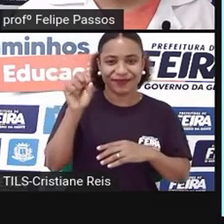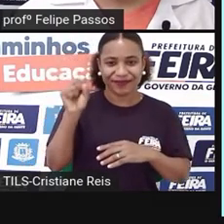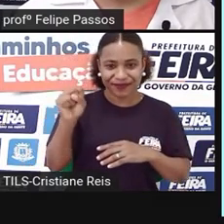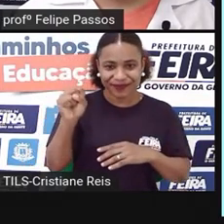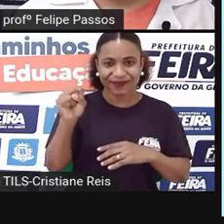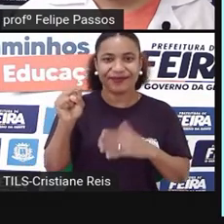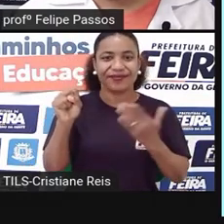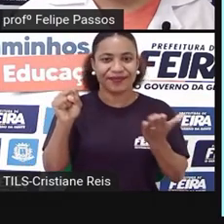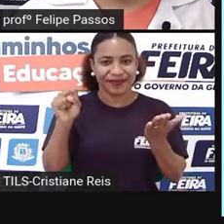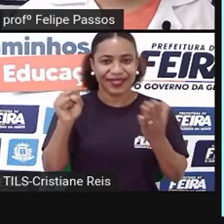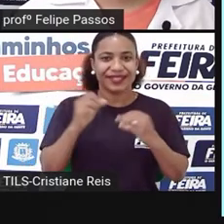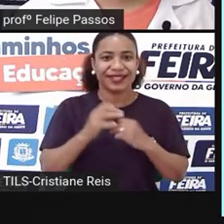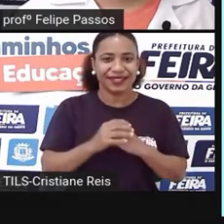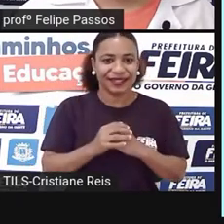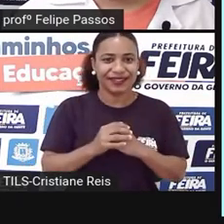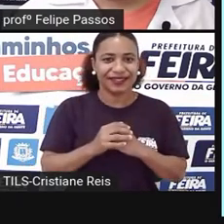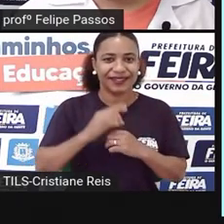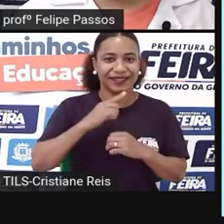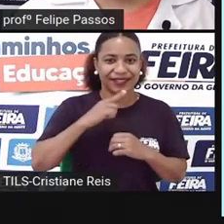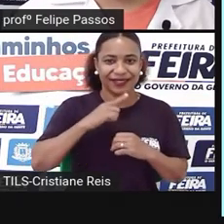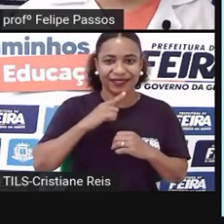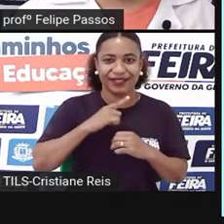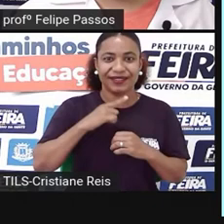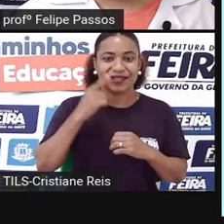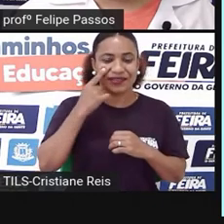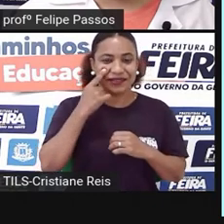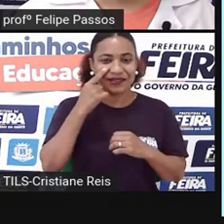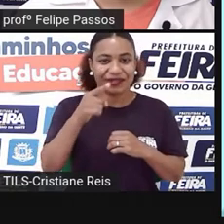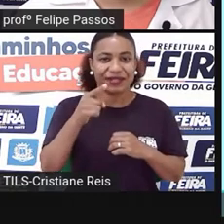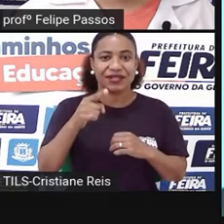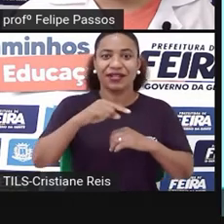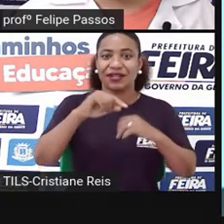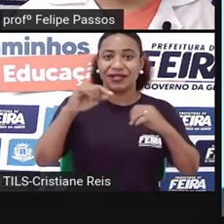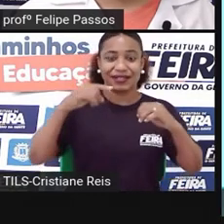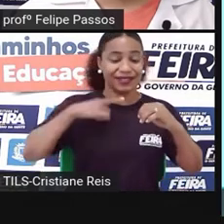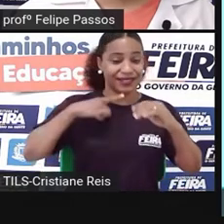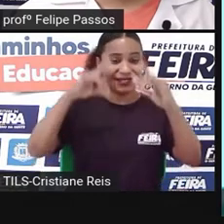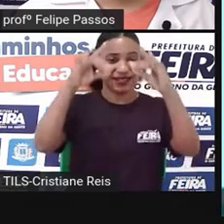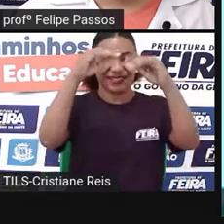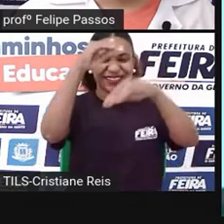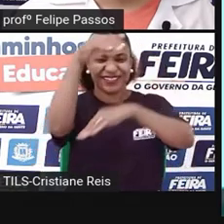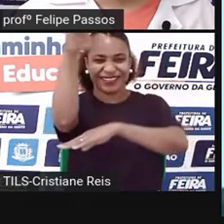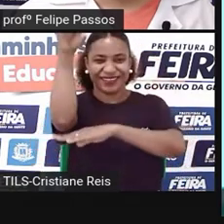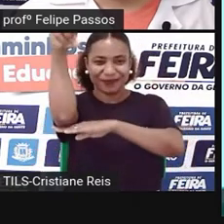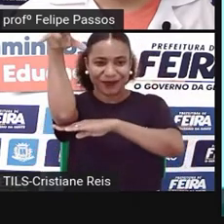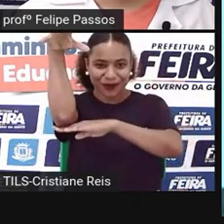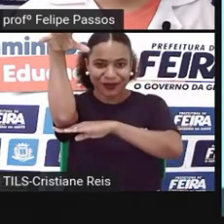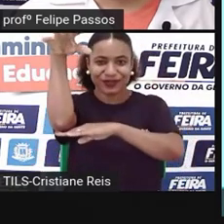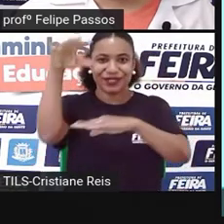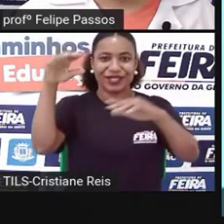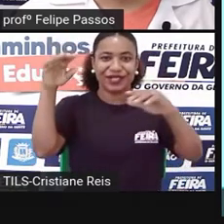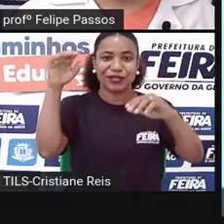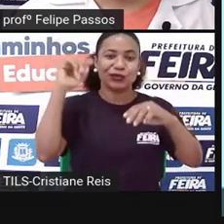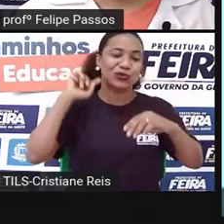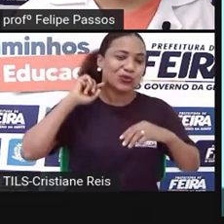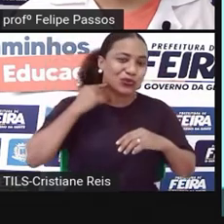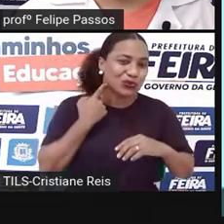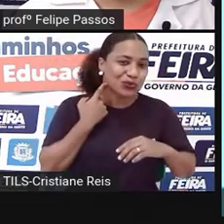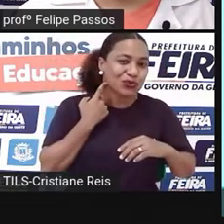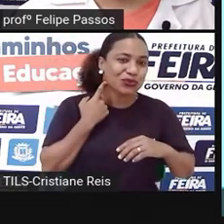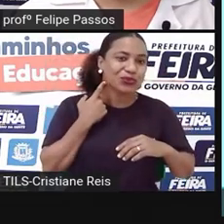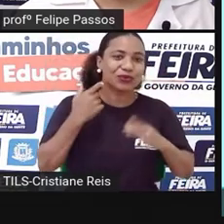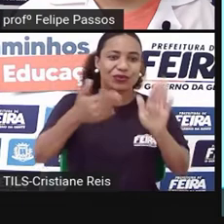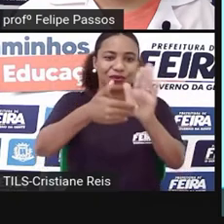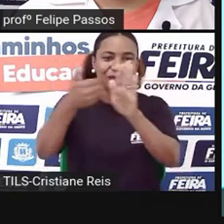poluição que a gente tem na cidade visual. Eu tirei os fios, as placas, as manchas e é um pouco das sujeiras que tinha. Isso aí